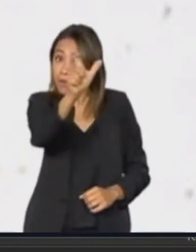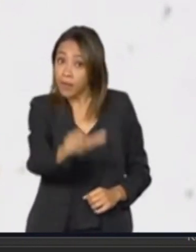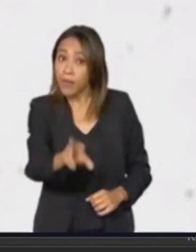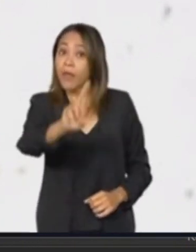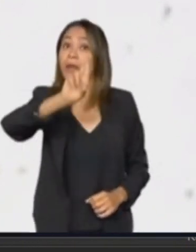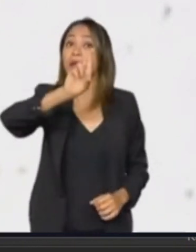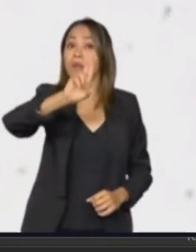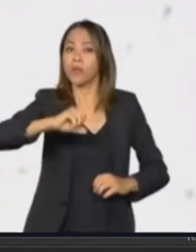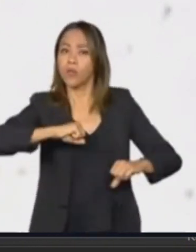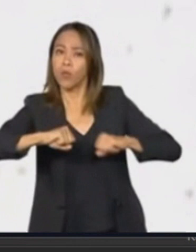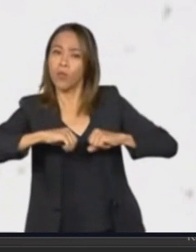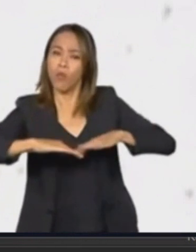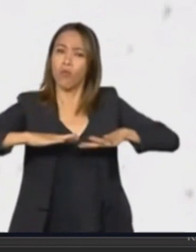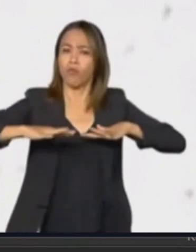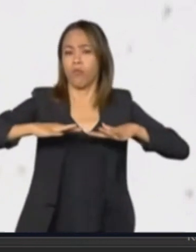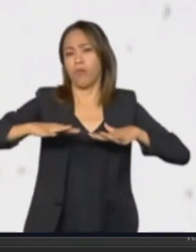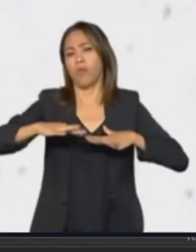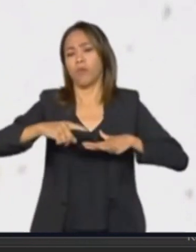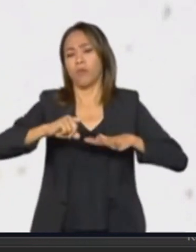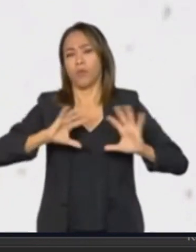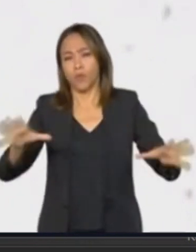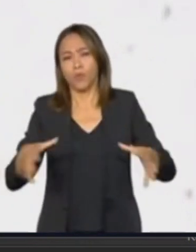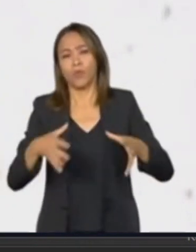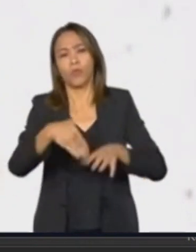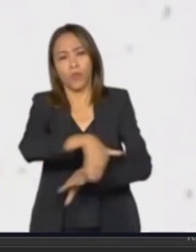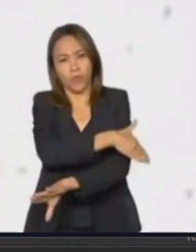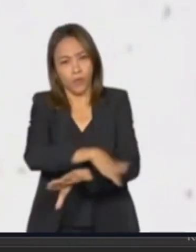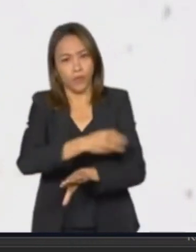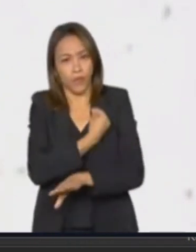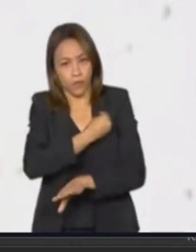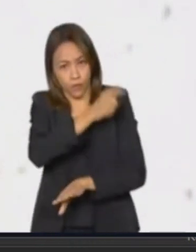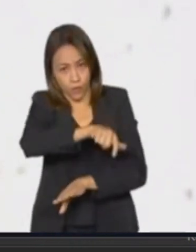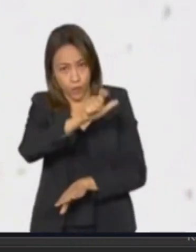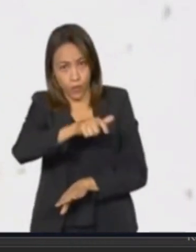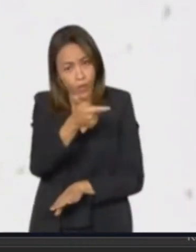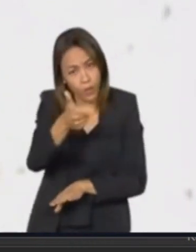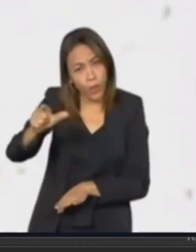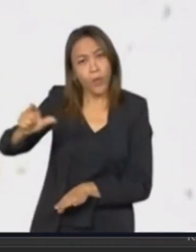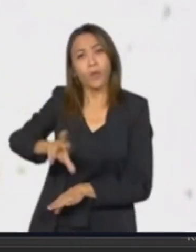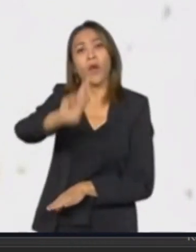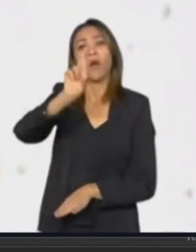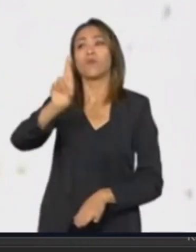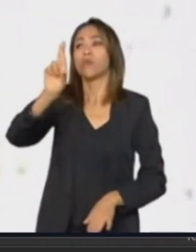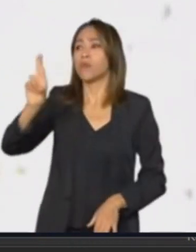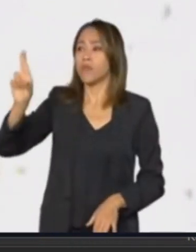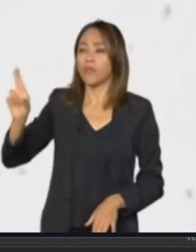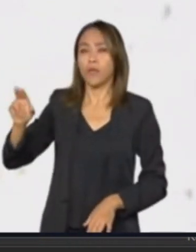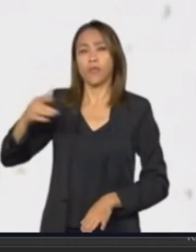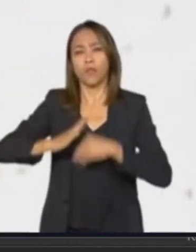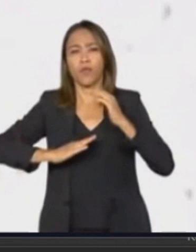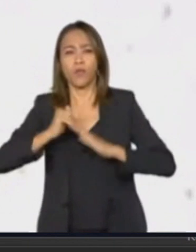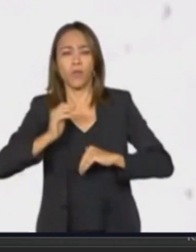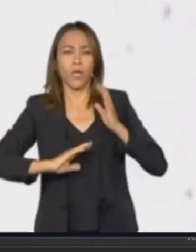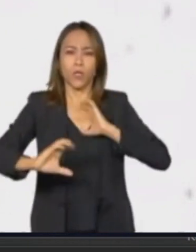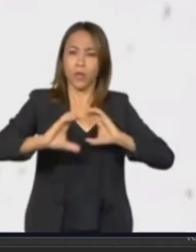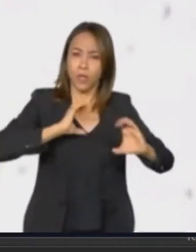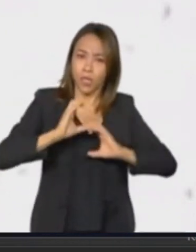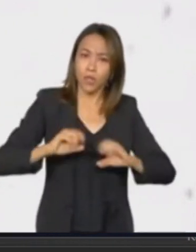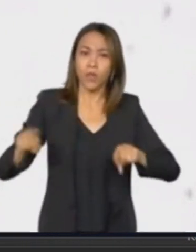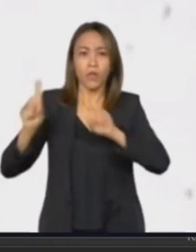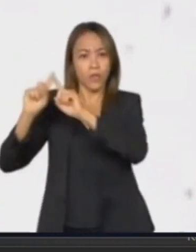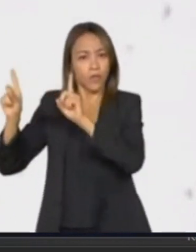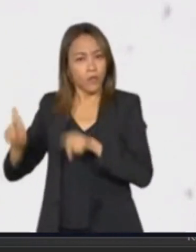nacional da população em situação de rua e demais autoridades presentes, profissionais de comunicação, servidoras,